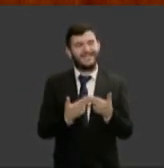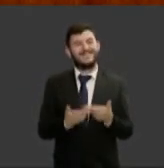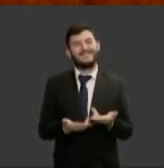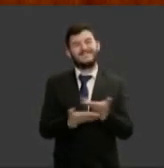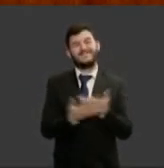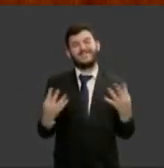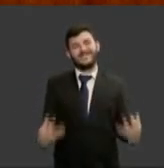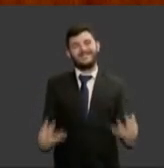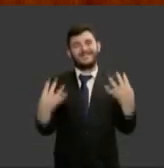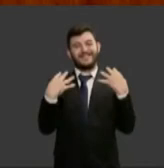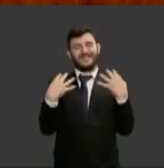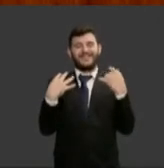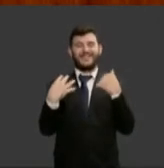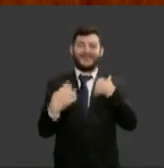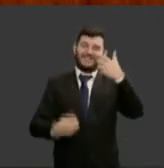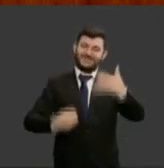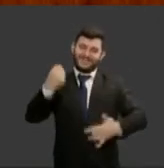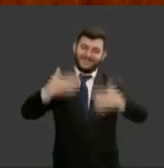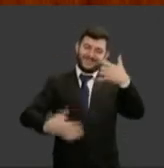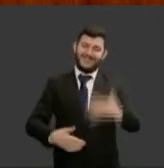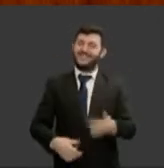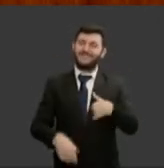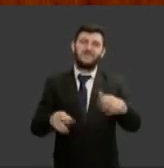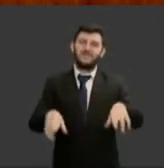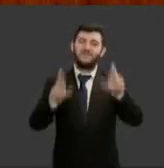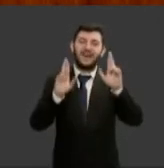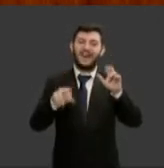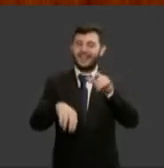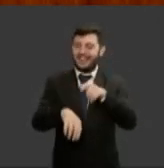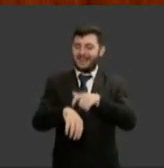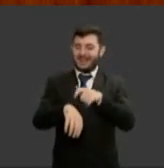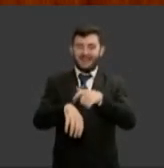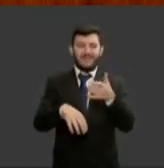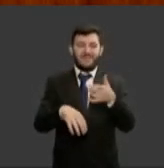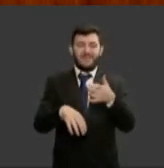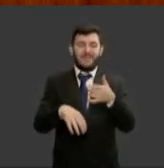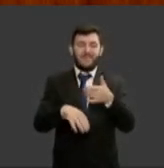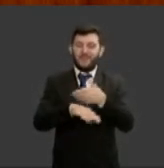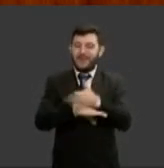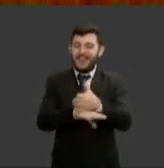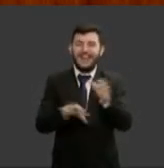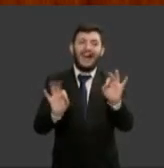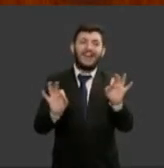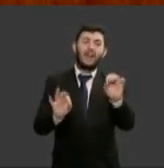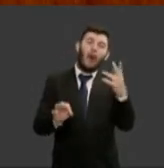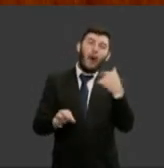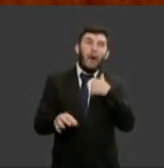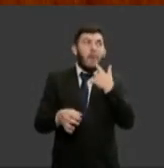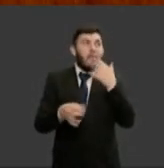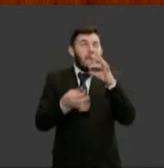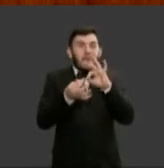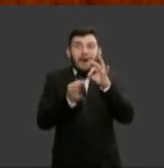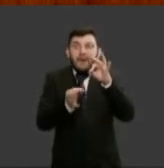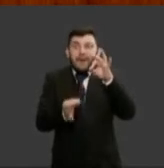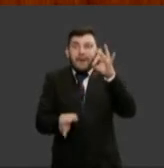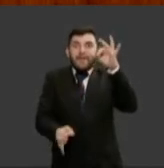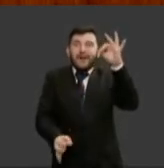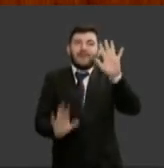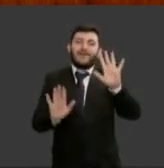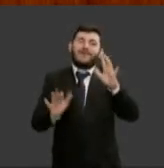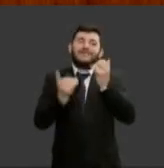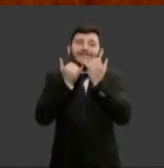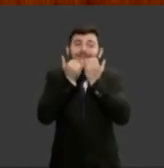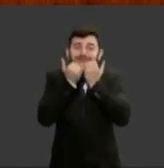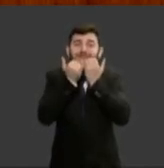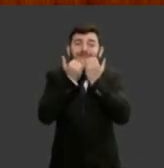eu espero não ter incendido muito e se me incendi eu peço que me perdoe porque o tema